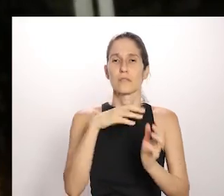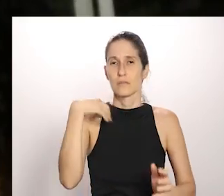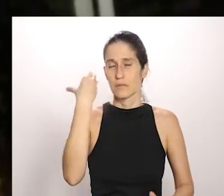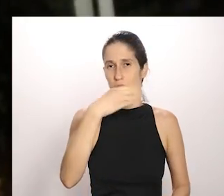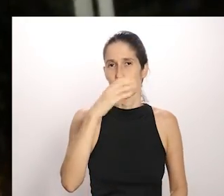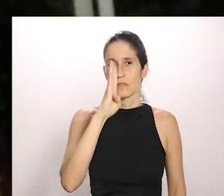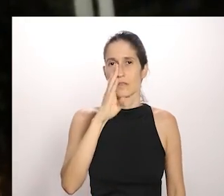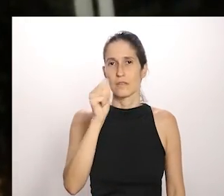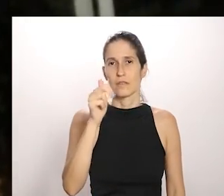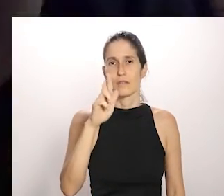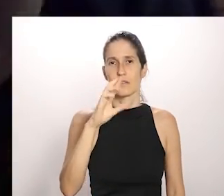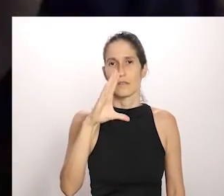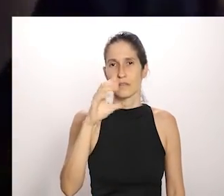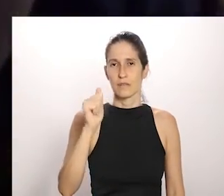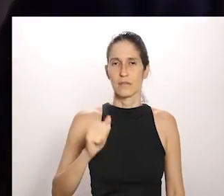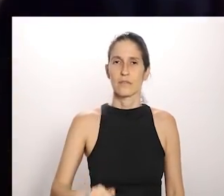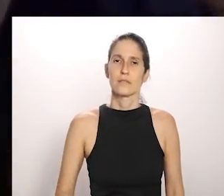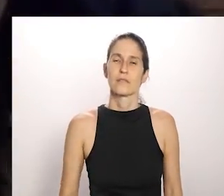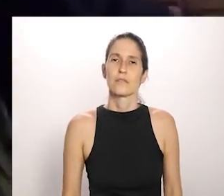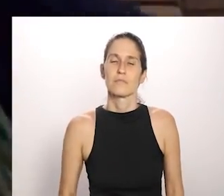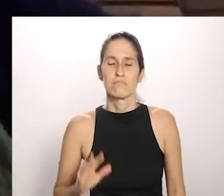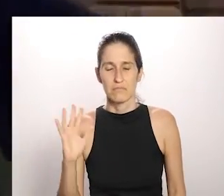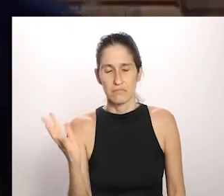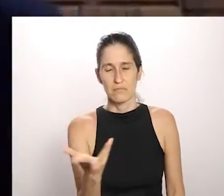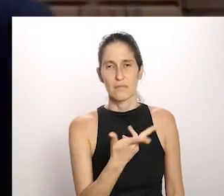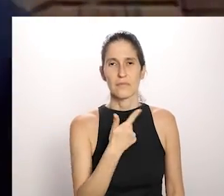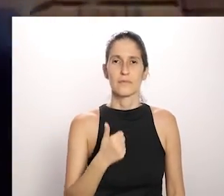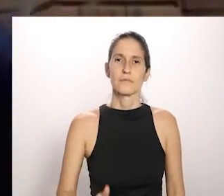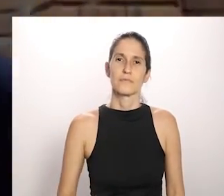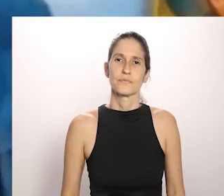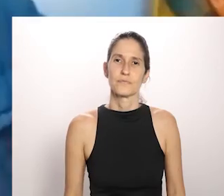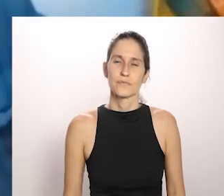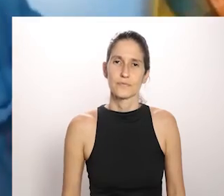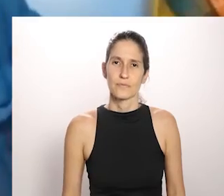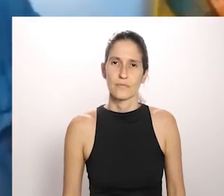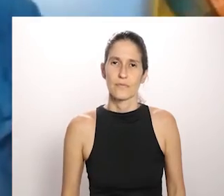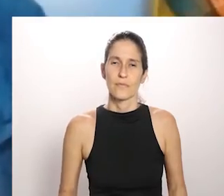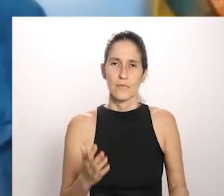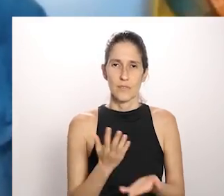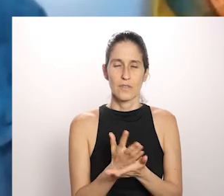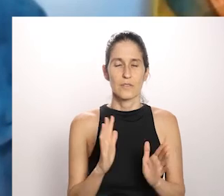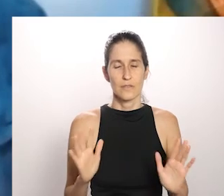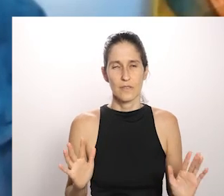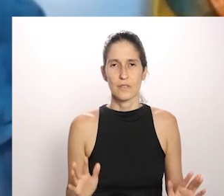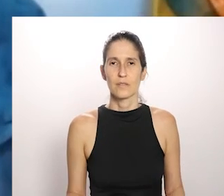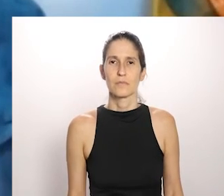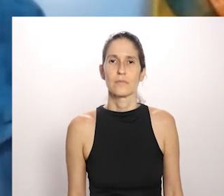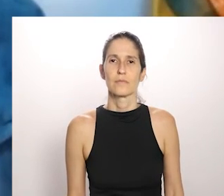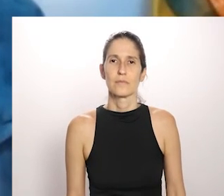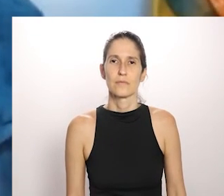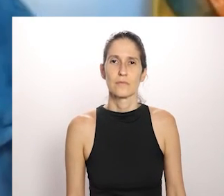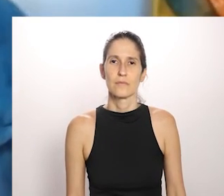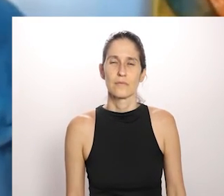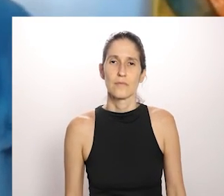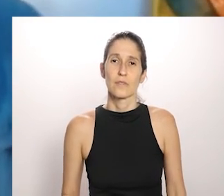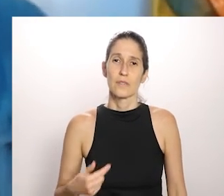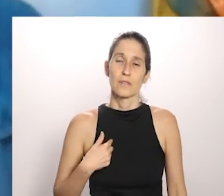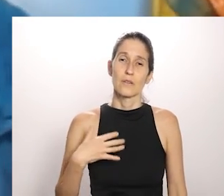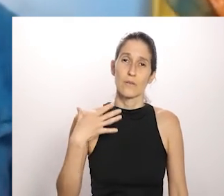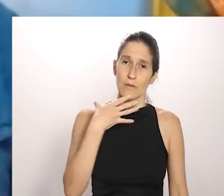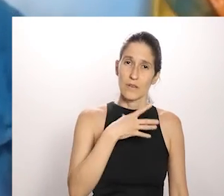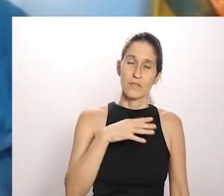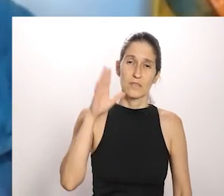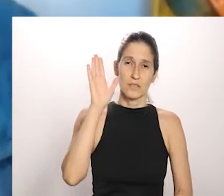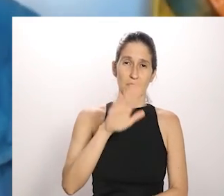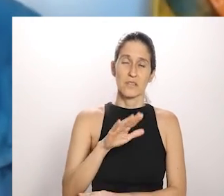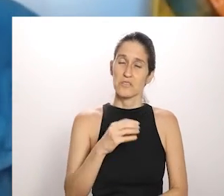com e viva a live maravilha bom é isso a vai encerrando a gente vai encerrando acredito que a